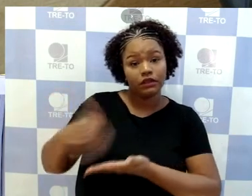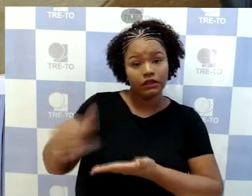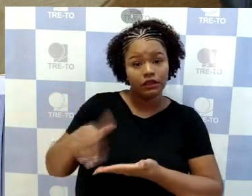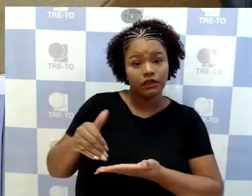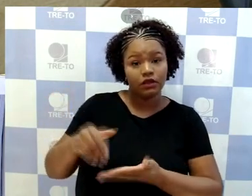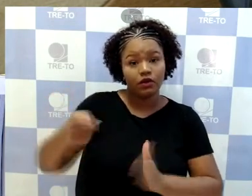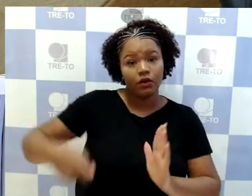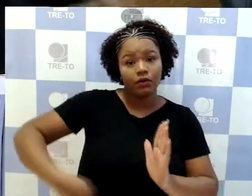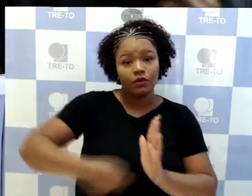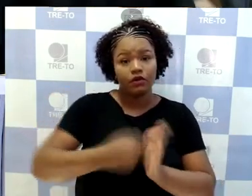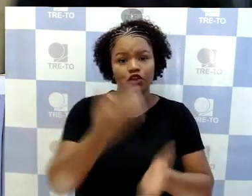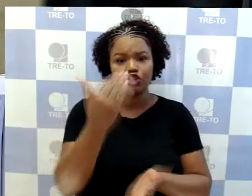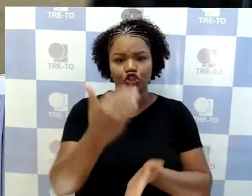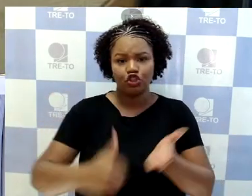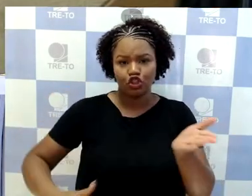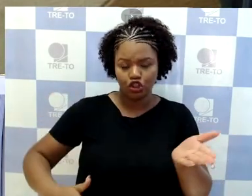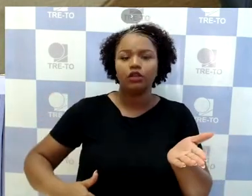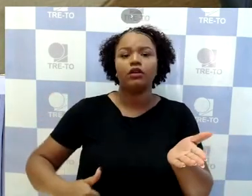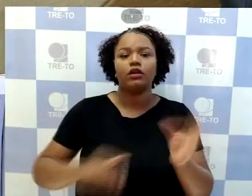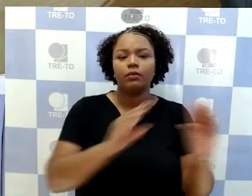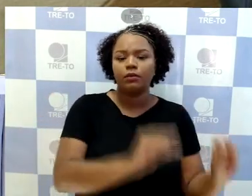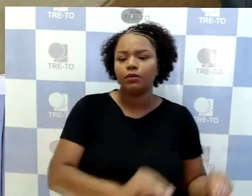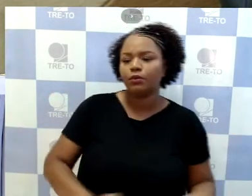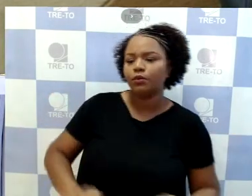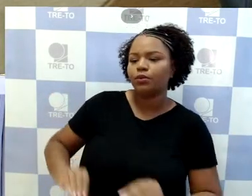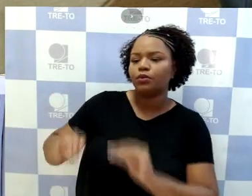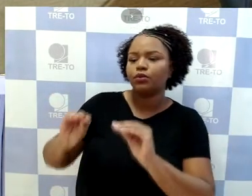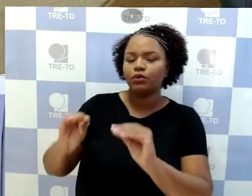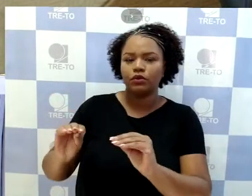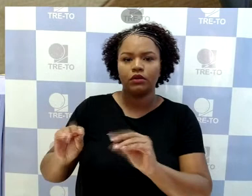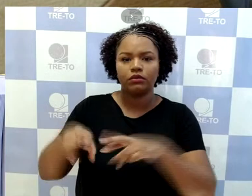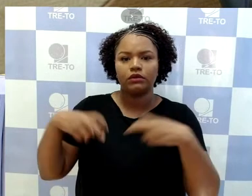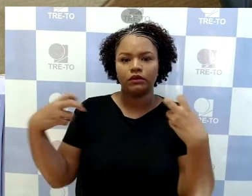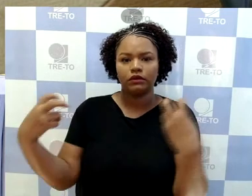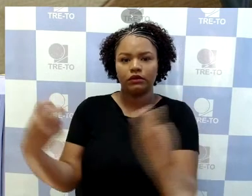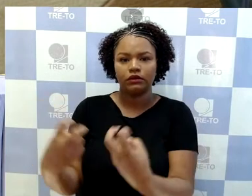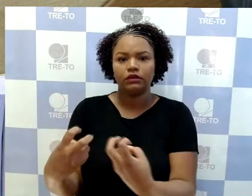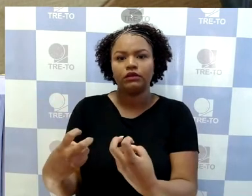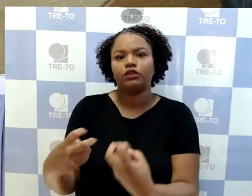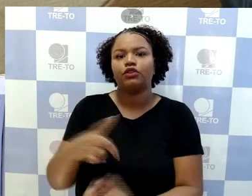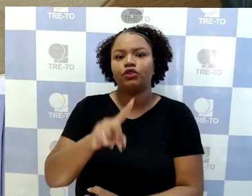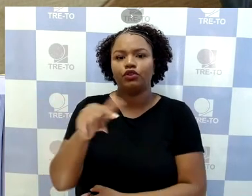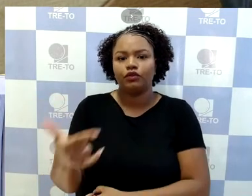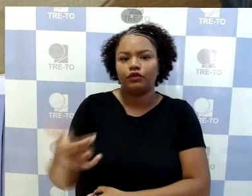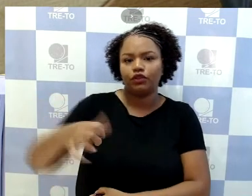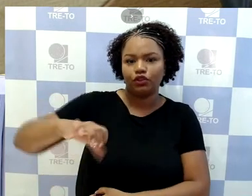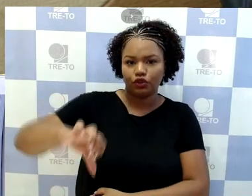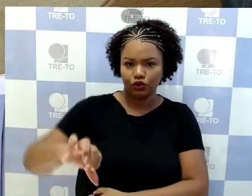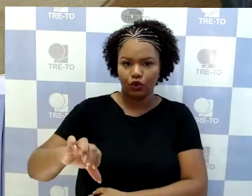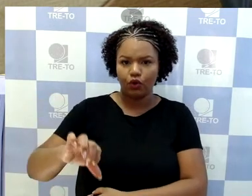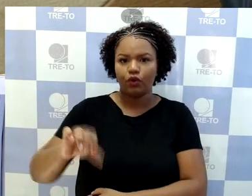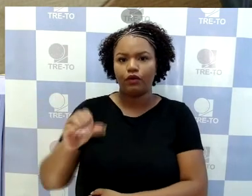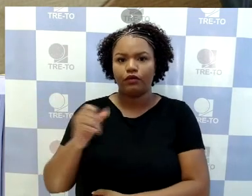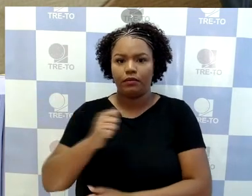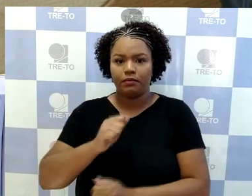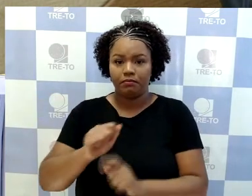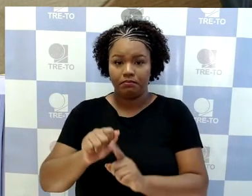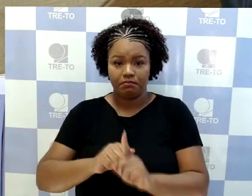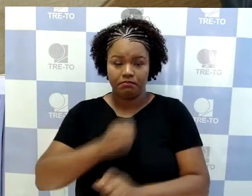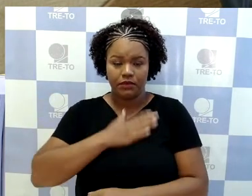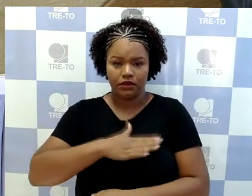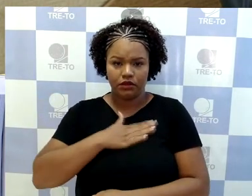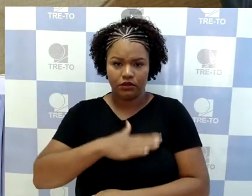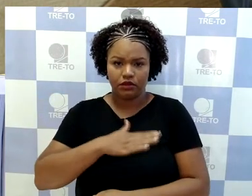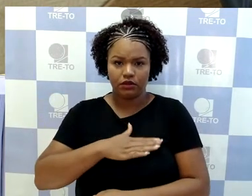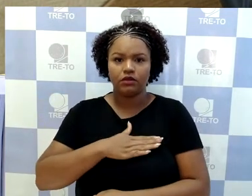julgamento para trazê-lo na sessão no dia 29 de 8, na próxima segunda-feira. Às 17 horas, senhor presidente. Às 17 horas,